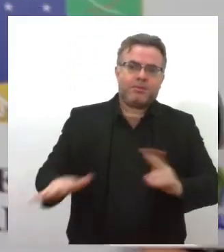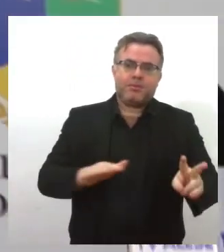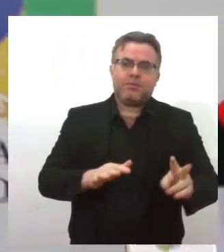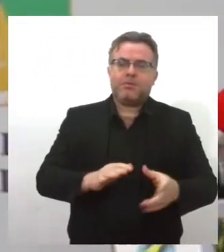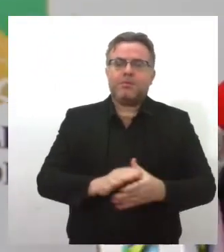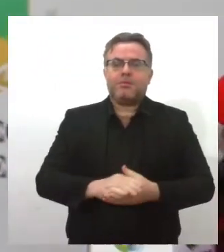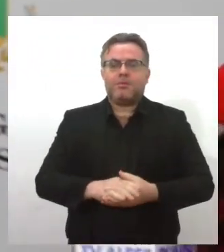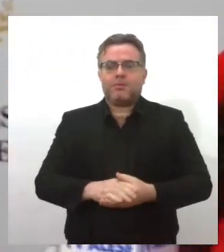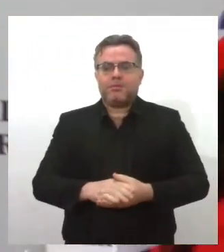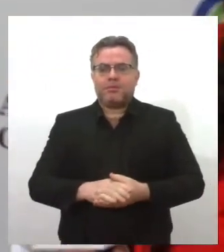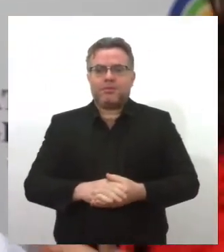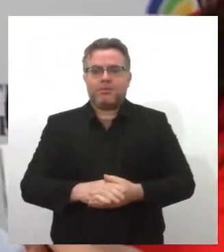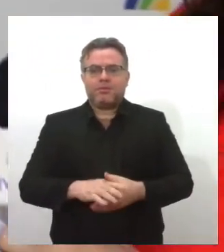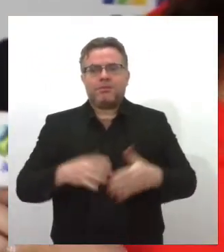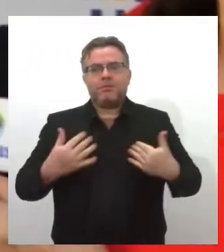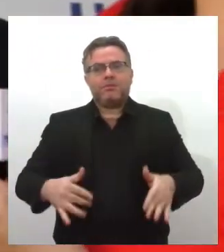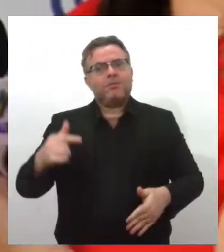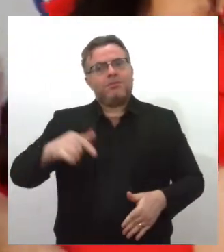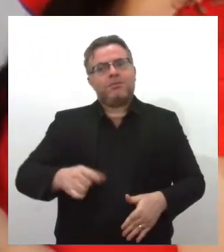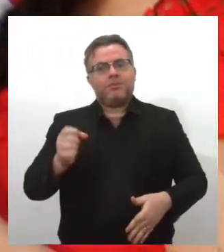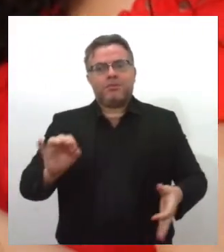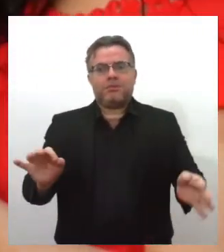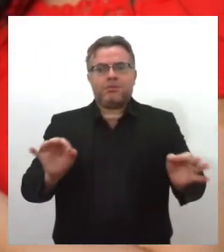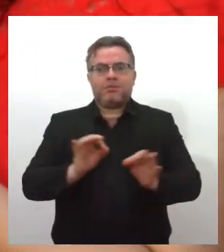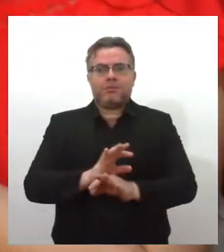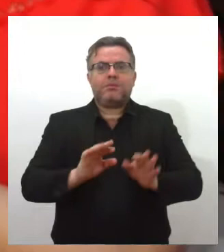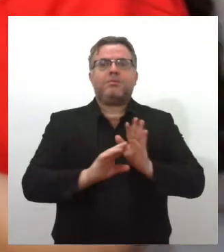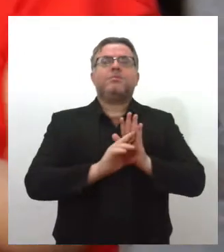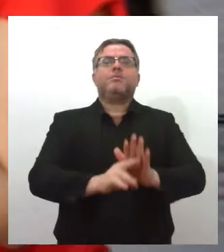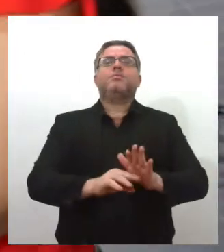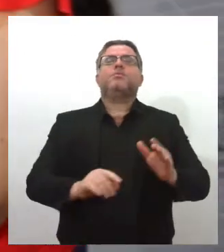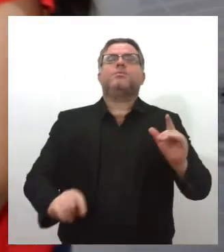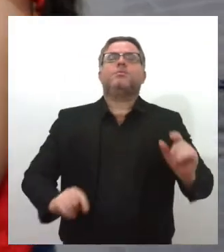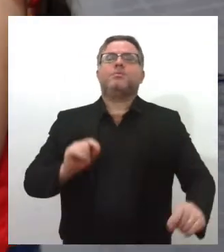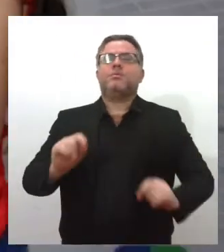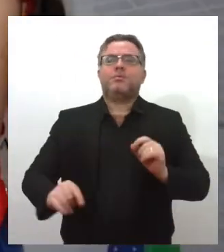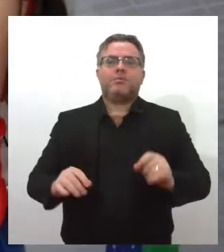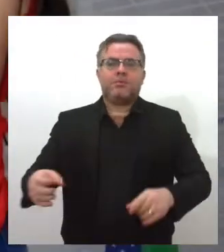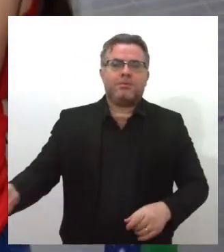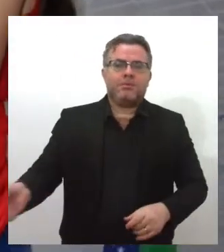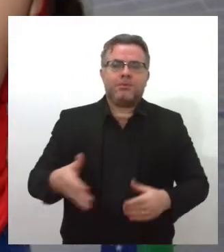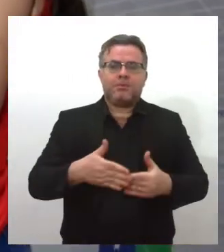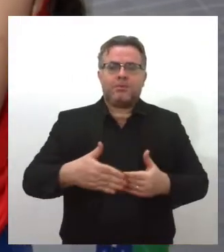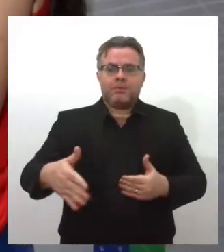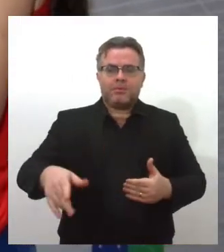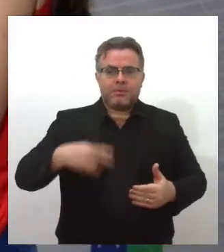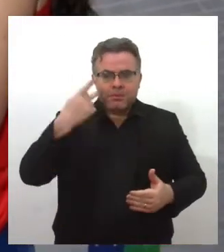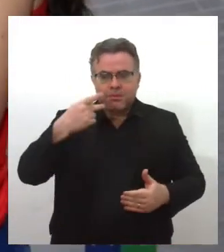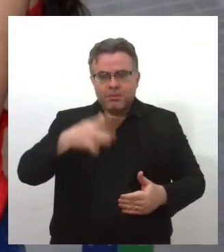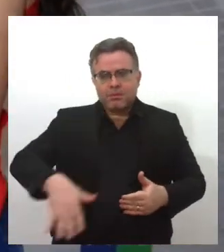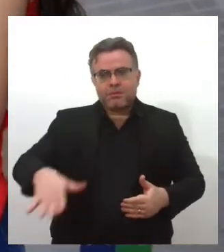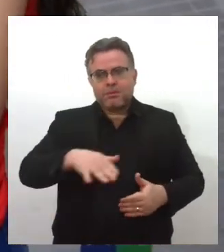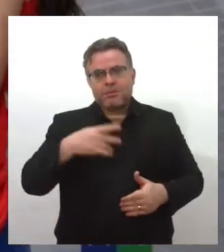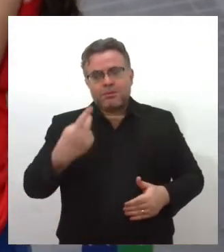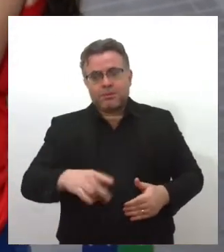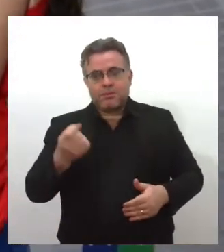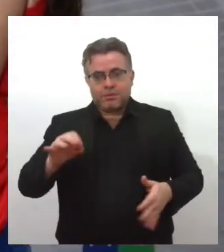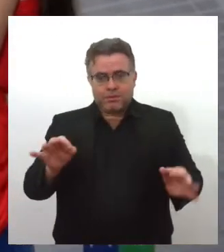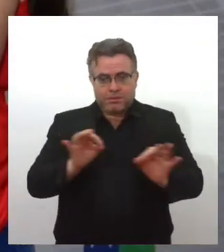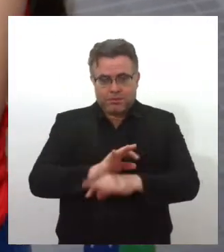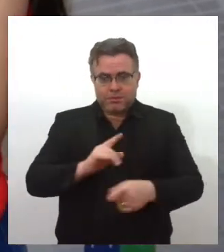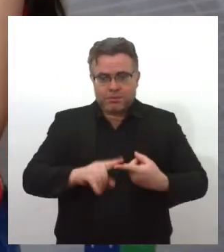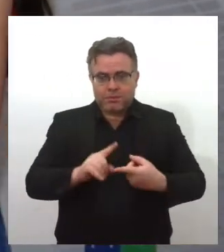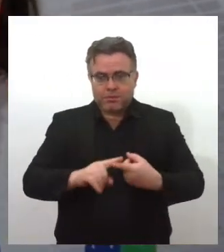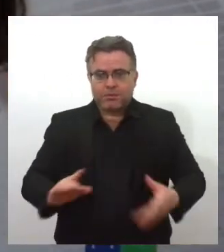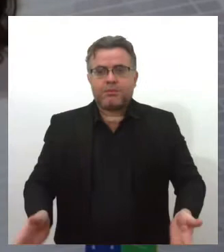É muito importante que Sergipe esteja sendo representado para o senhor. uma nova etapa da política do PTB aqui em Sergipe também. Acaba trazendo